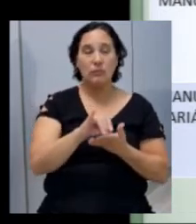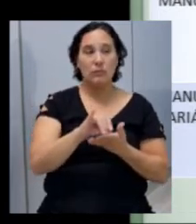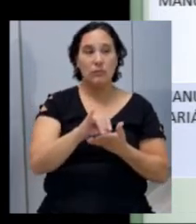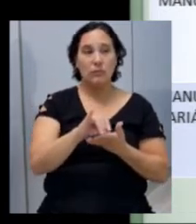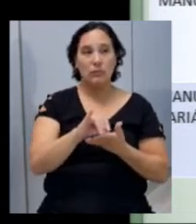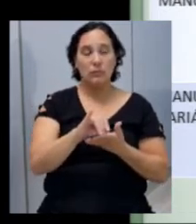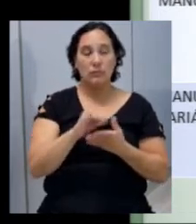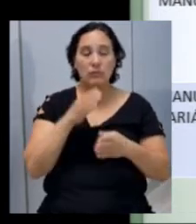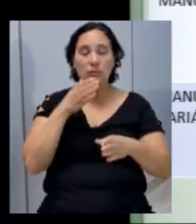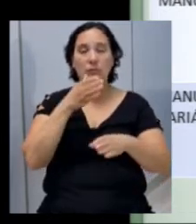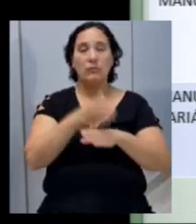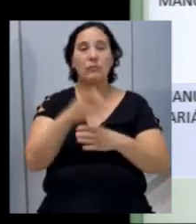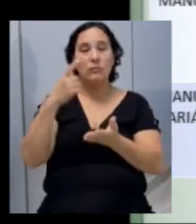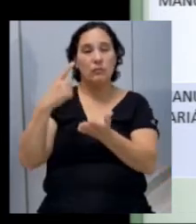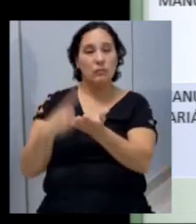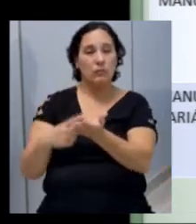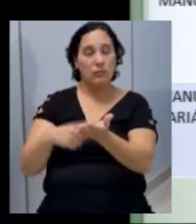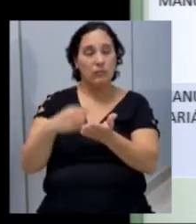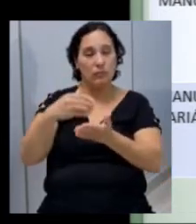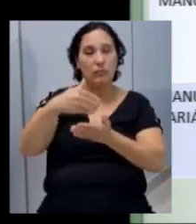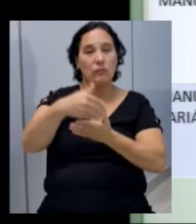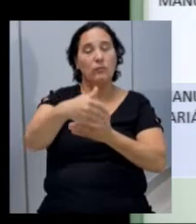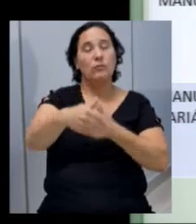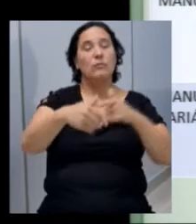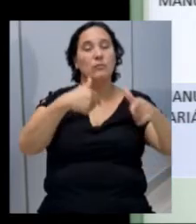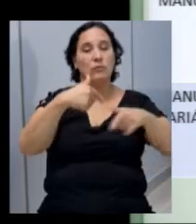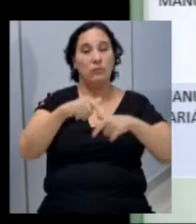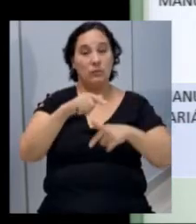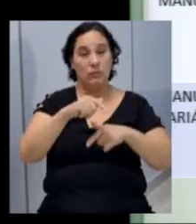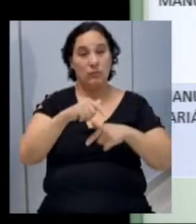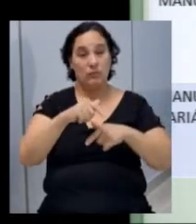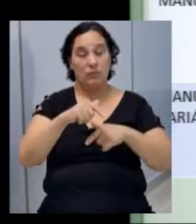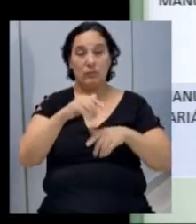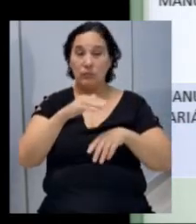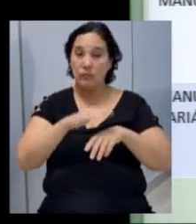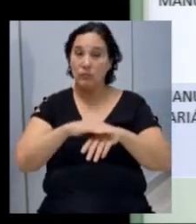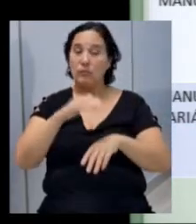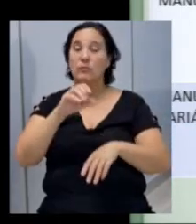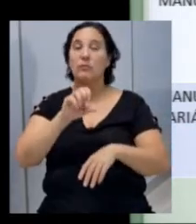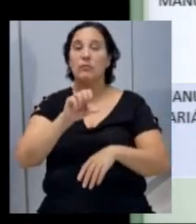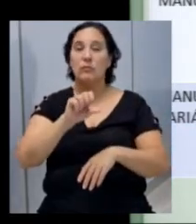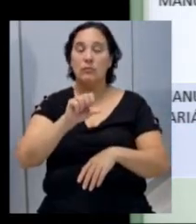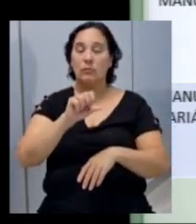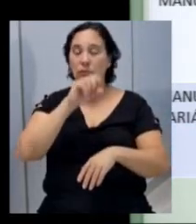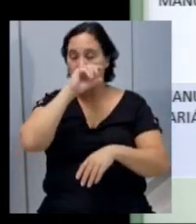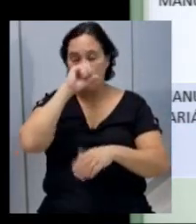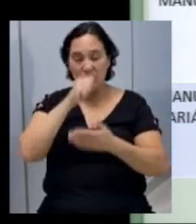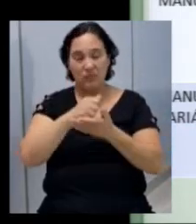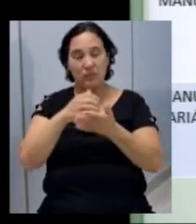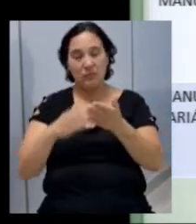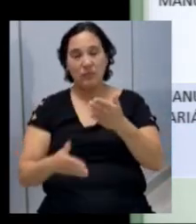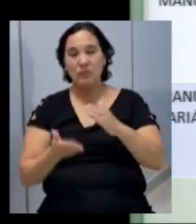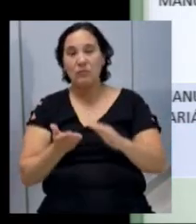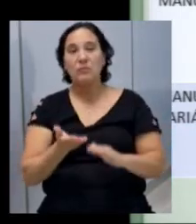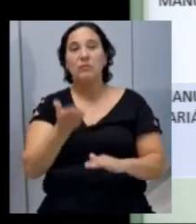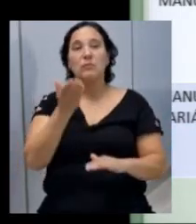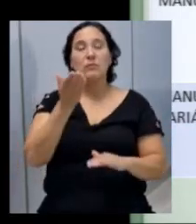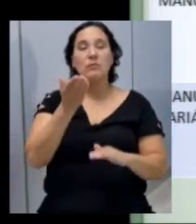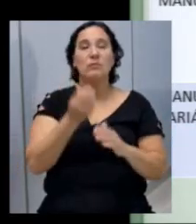ingressarem convênios no decorrer do exercício, esses serão suplementados ao orçamento, eles serão acrescidos